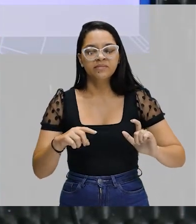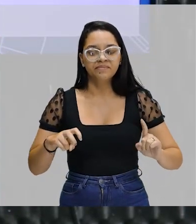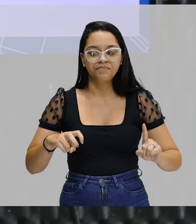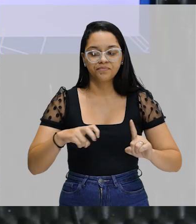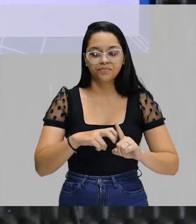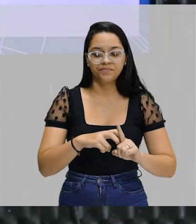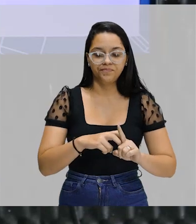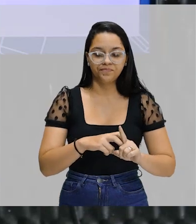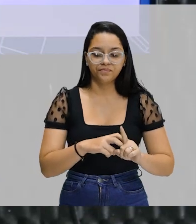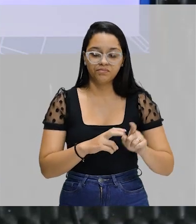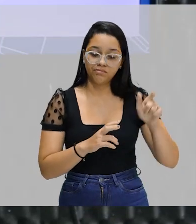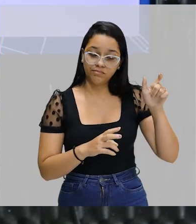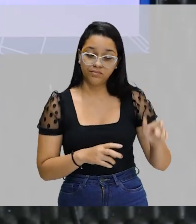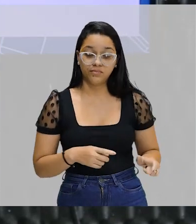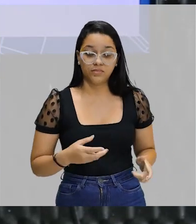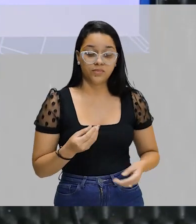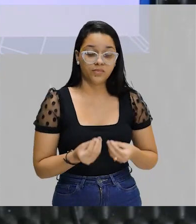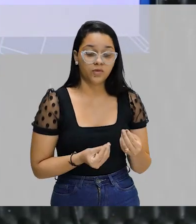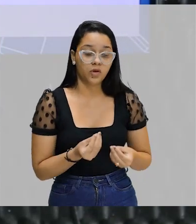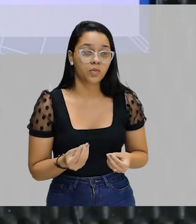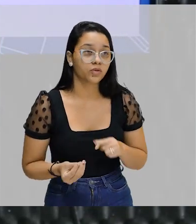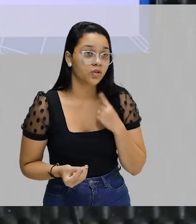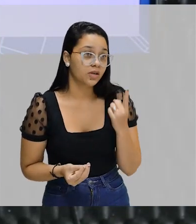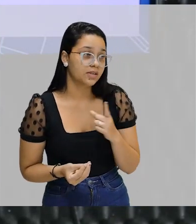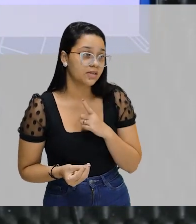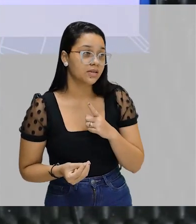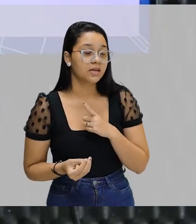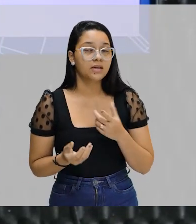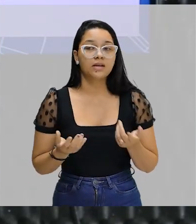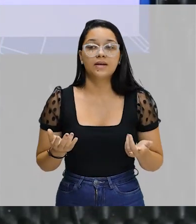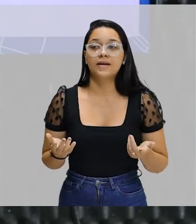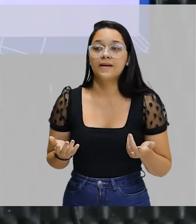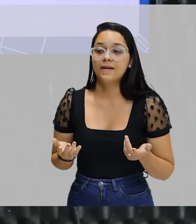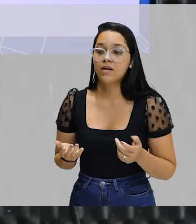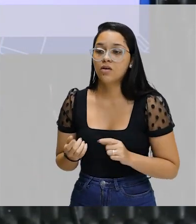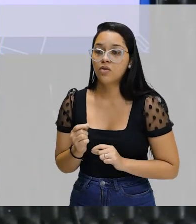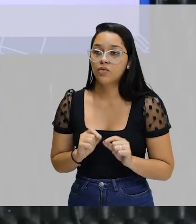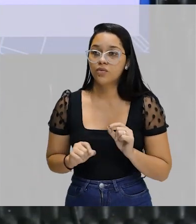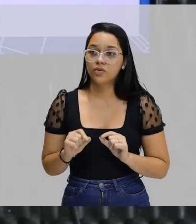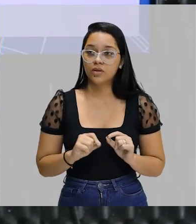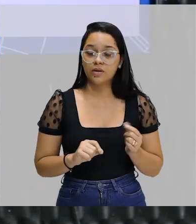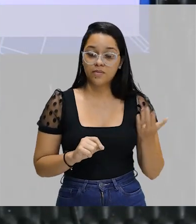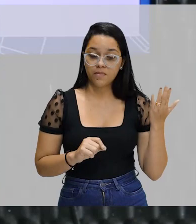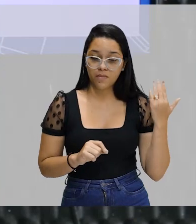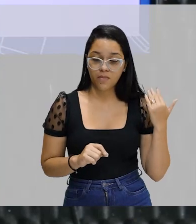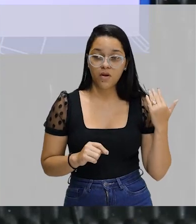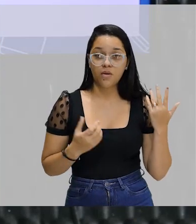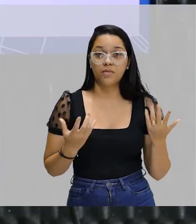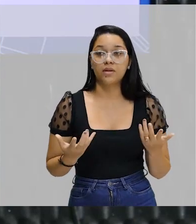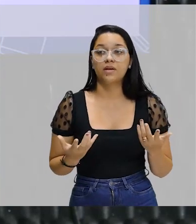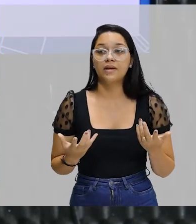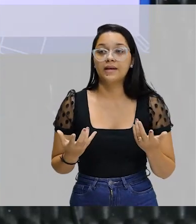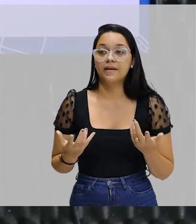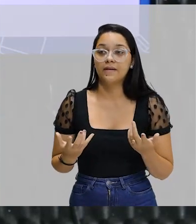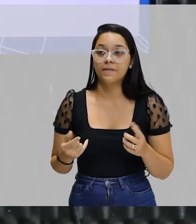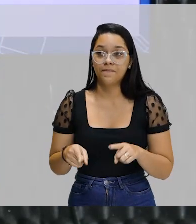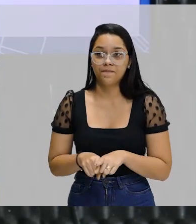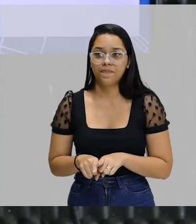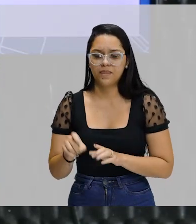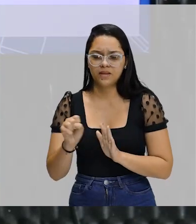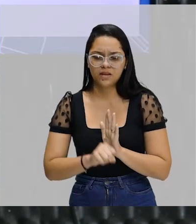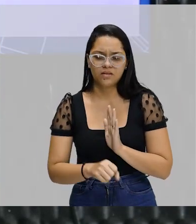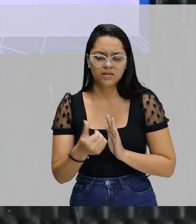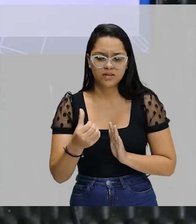a alma minha se conforma. É a forma que a gente tem uma época classicista, bem século